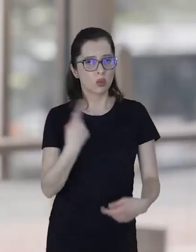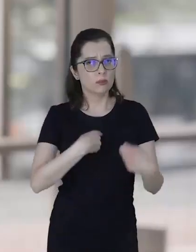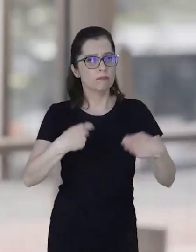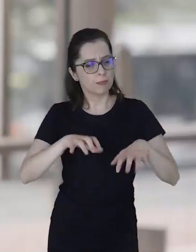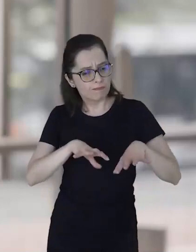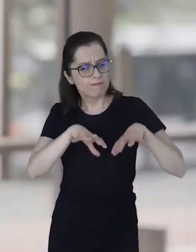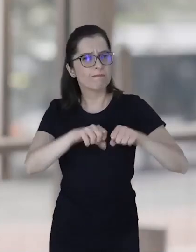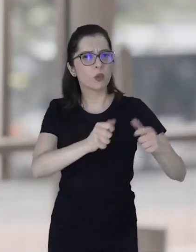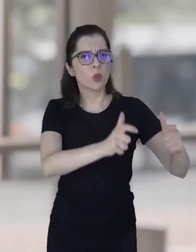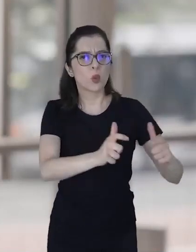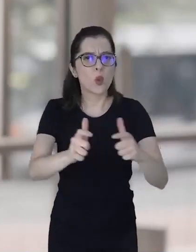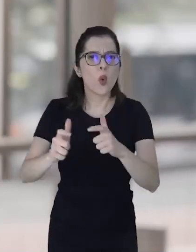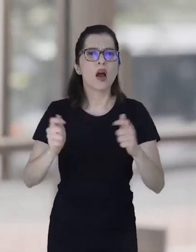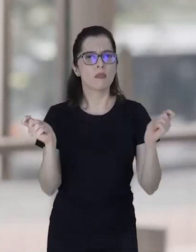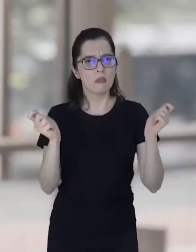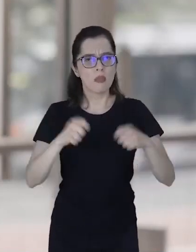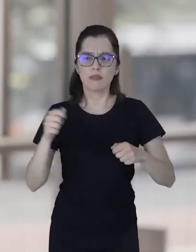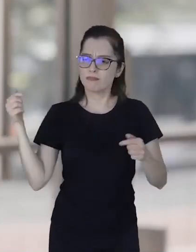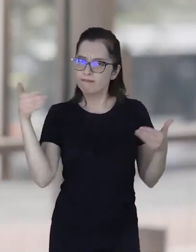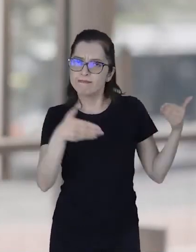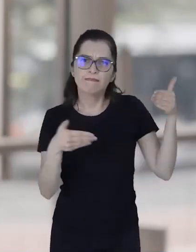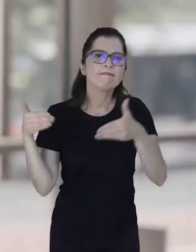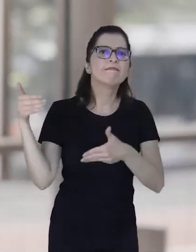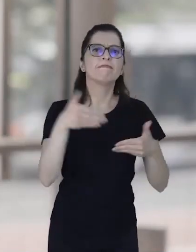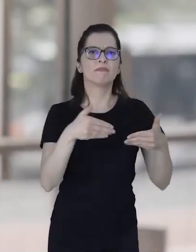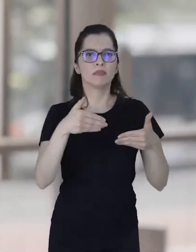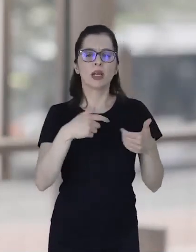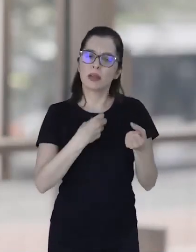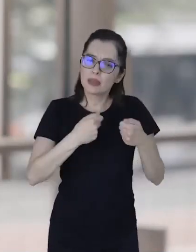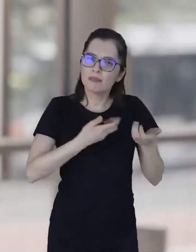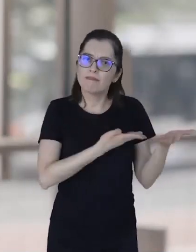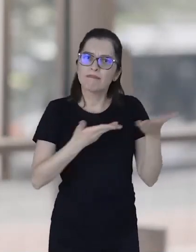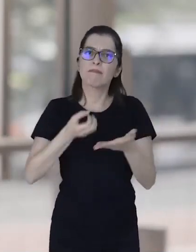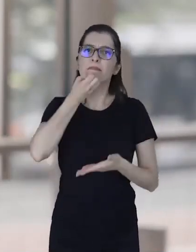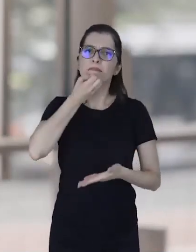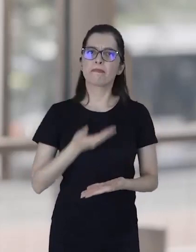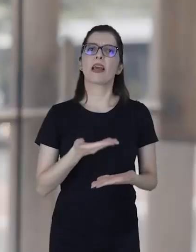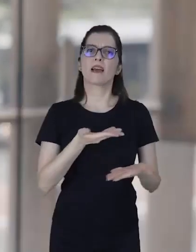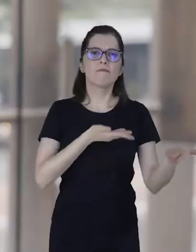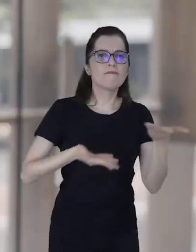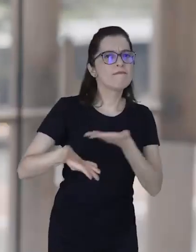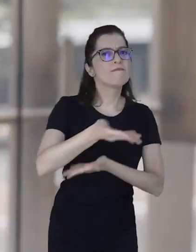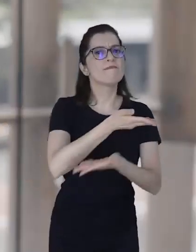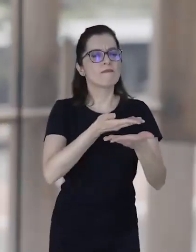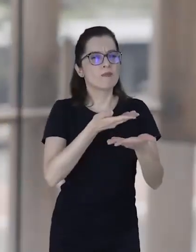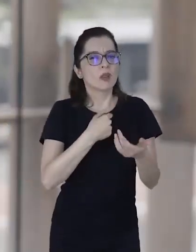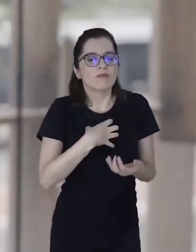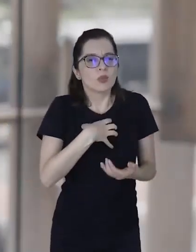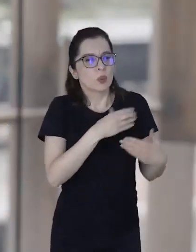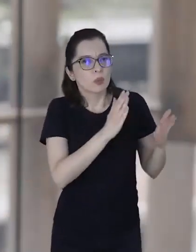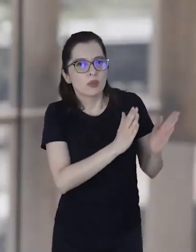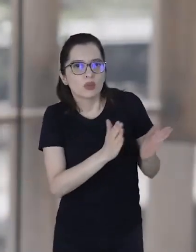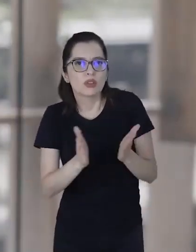Precisamos ocupar os espaços, mas para que a gente ocupe os espaços, a gente tem que ser bem-vindo nesse espaço. Começamos um processo